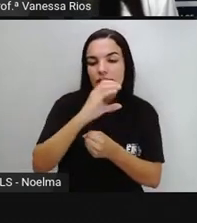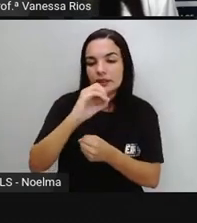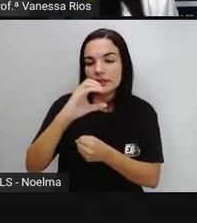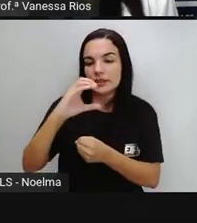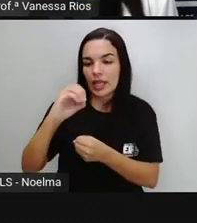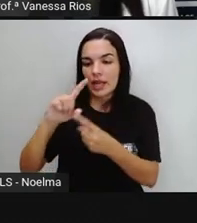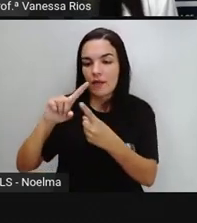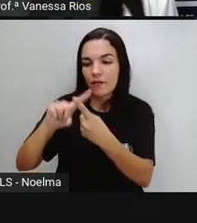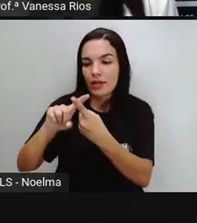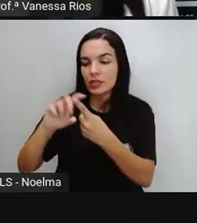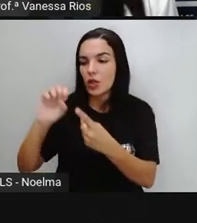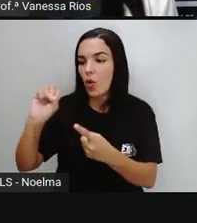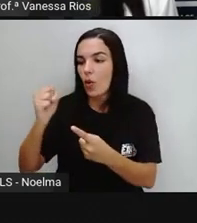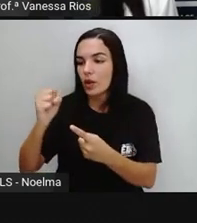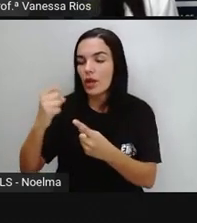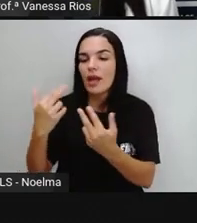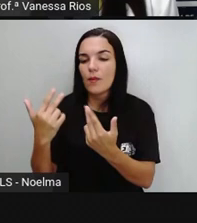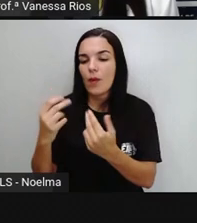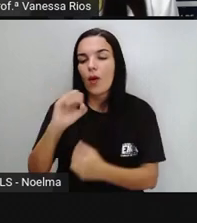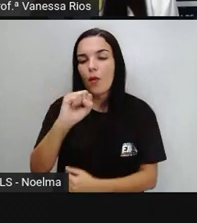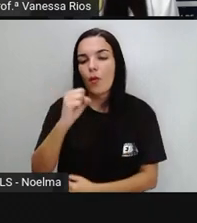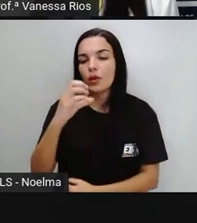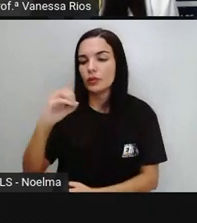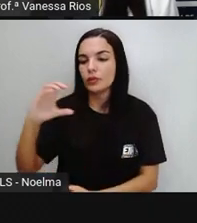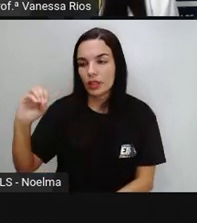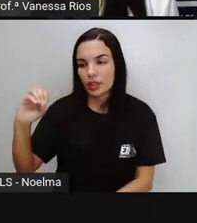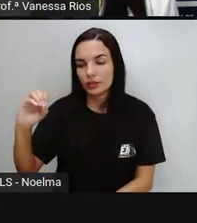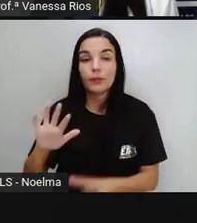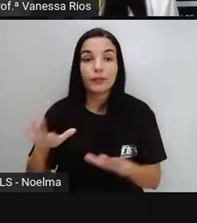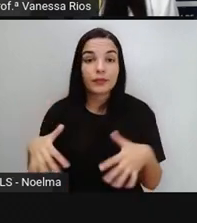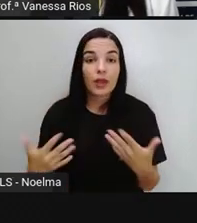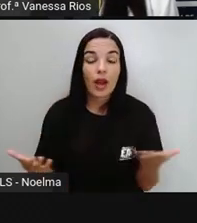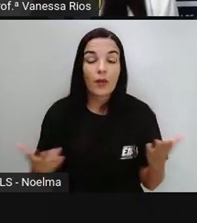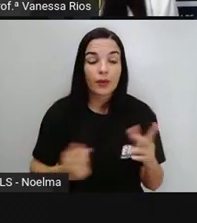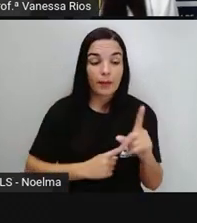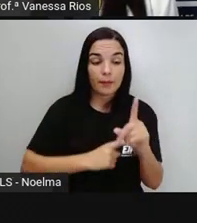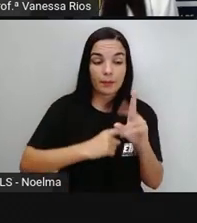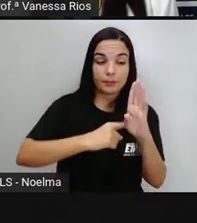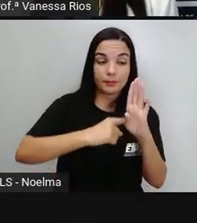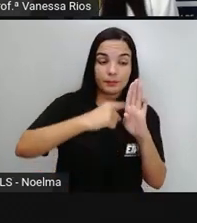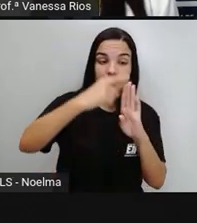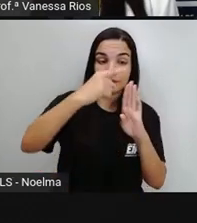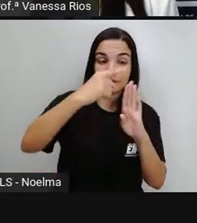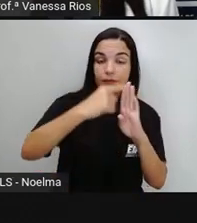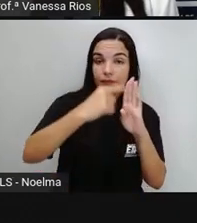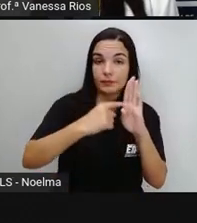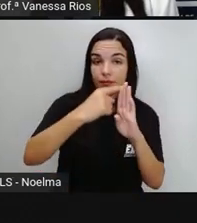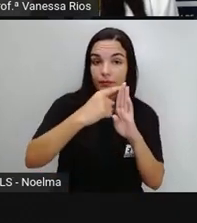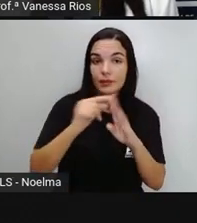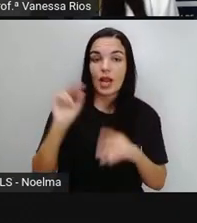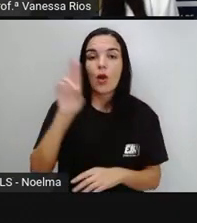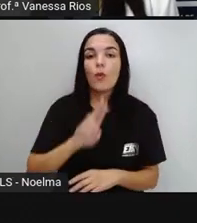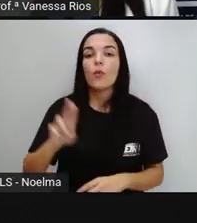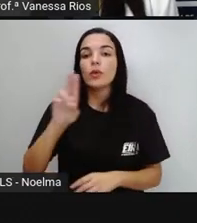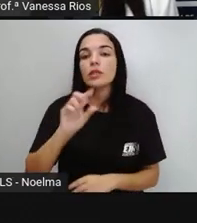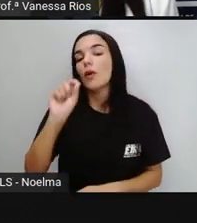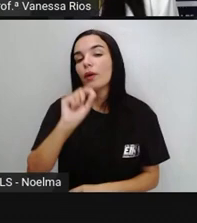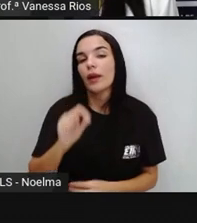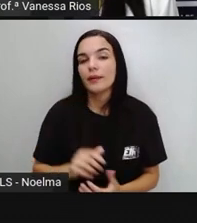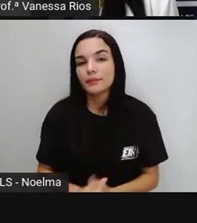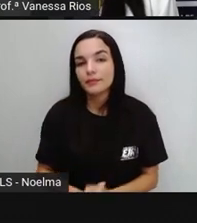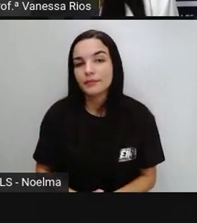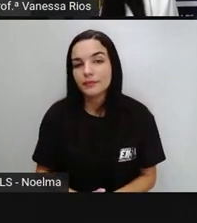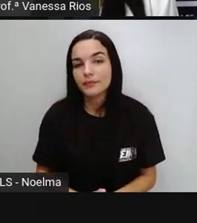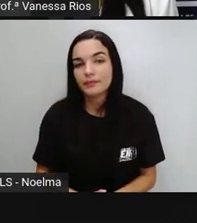800 E para compor A unidade De milhar Também Ele vai utilizar Aí as notas De 100 Então